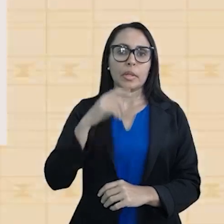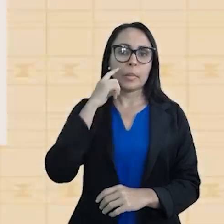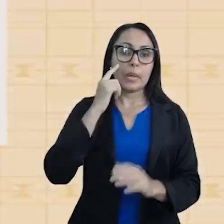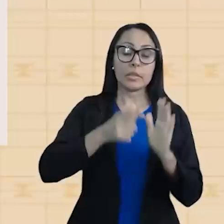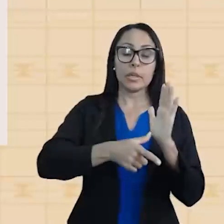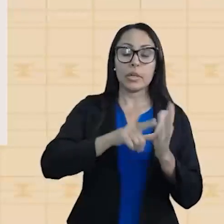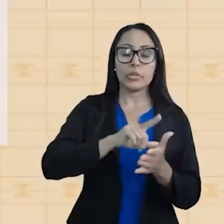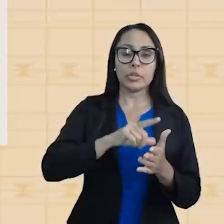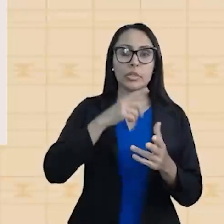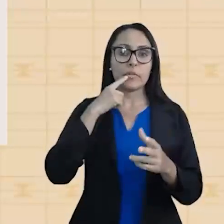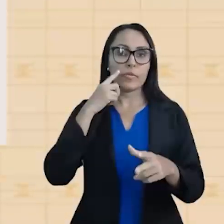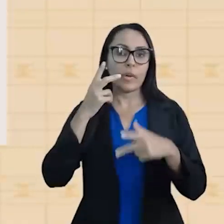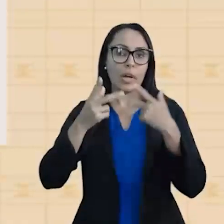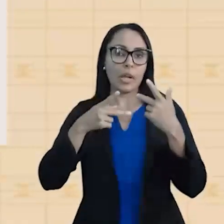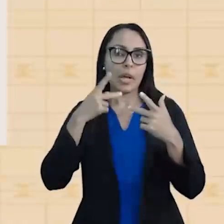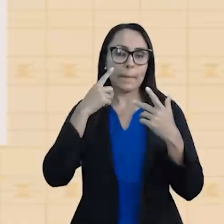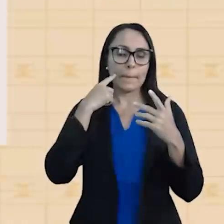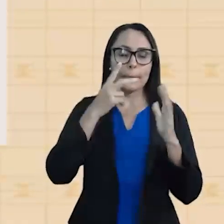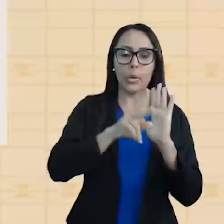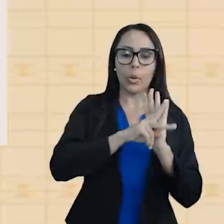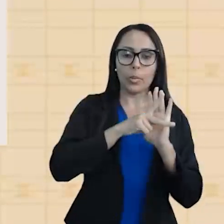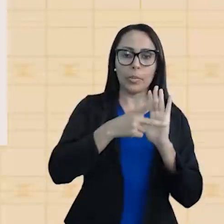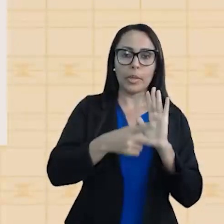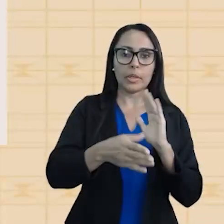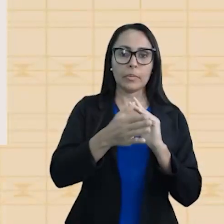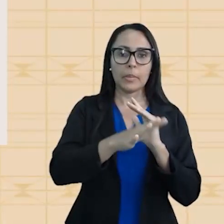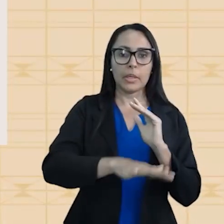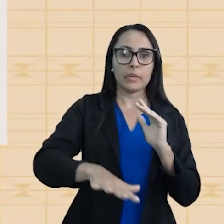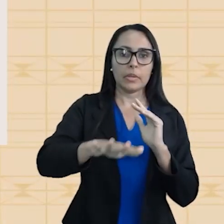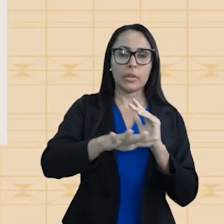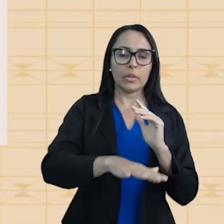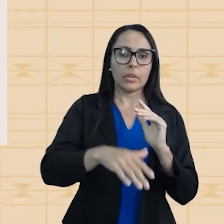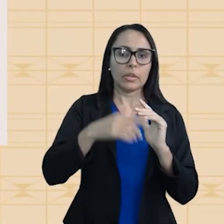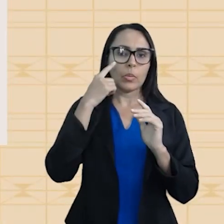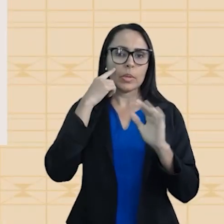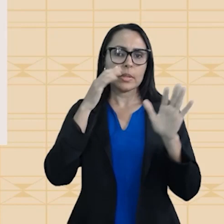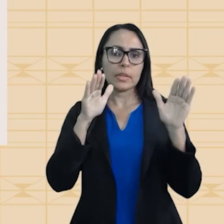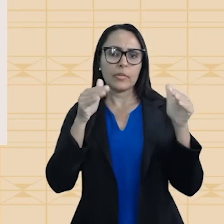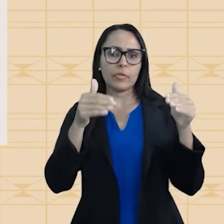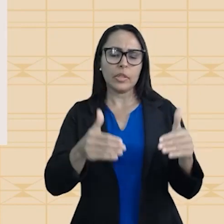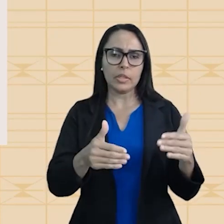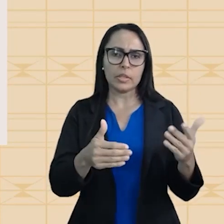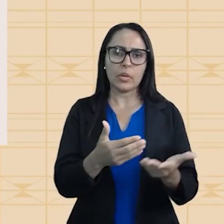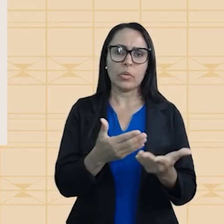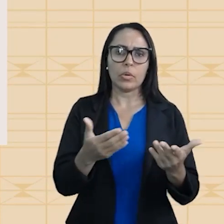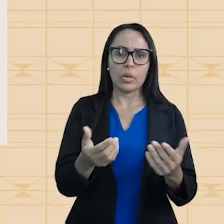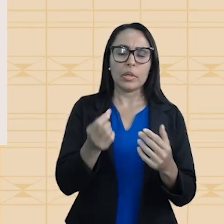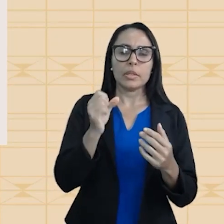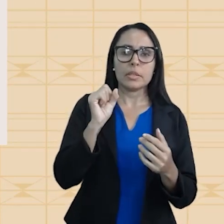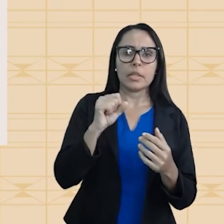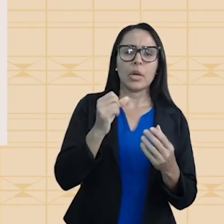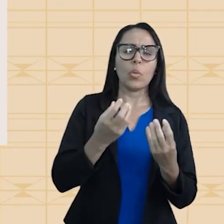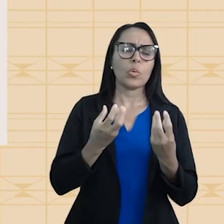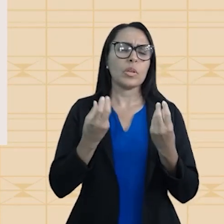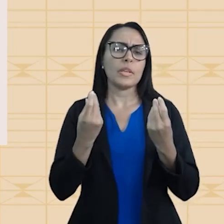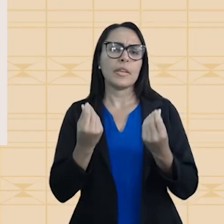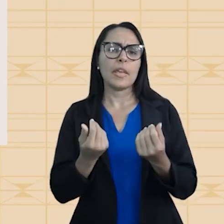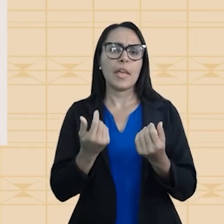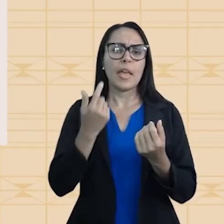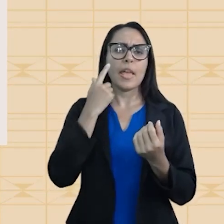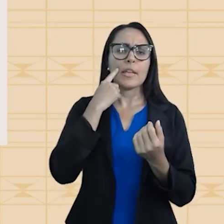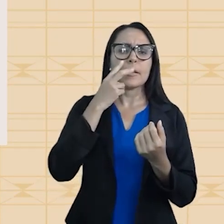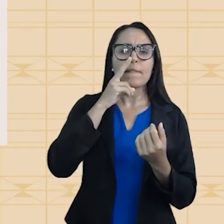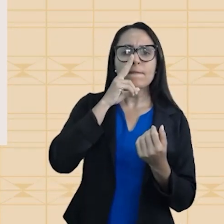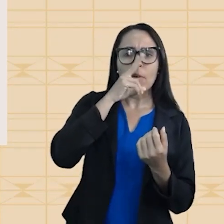antes de falar sobre elas, propriamente dita, vamos te dar uma definição do que de fato é essa tal de força